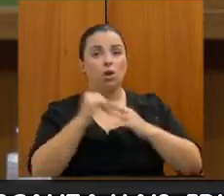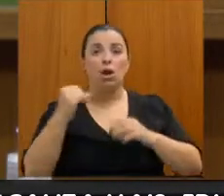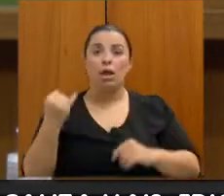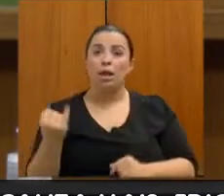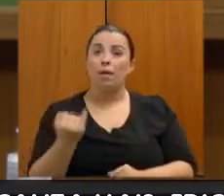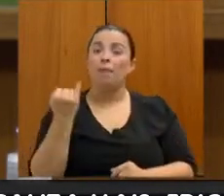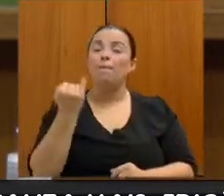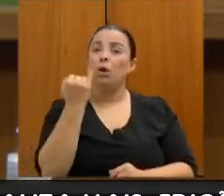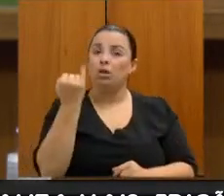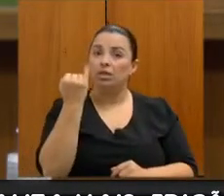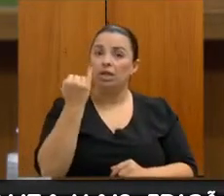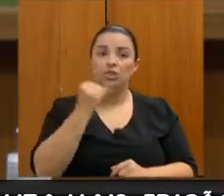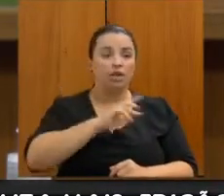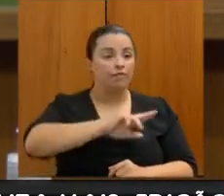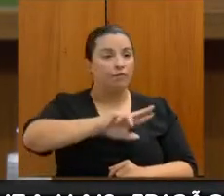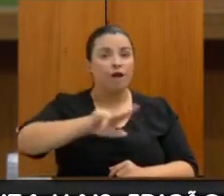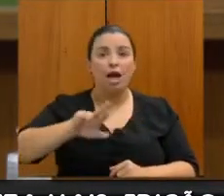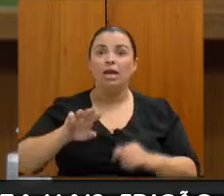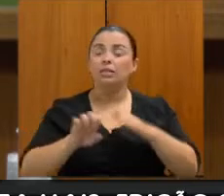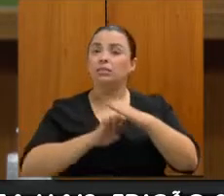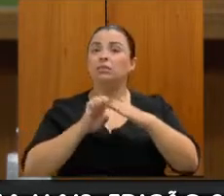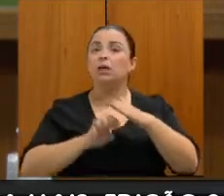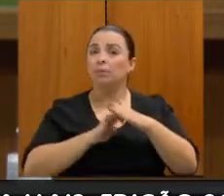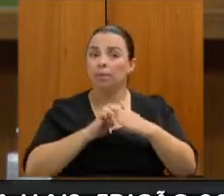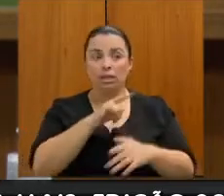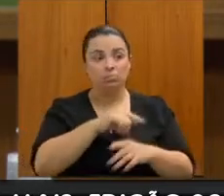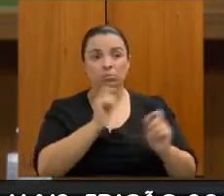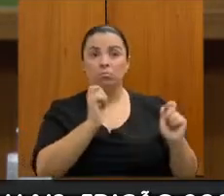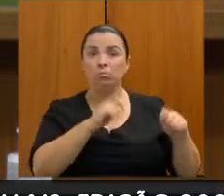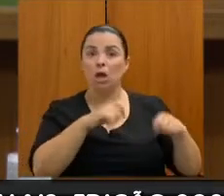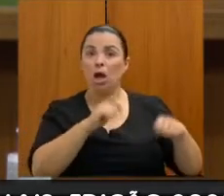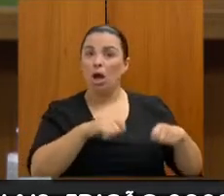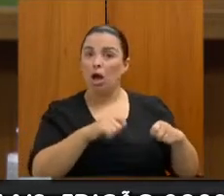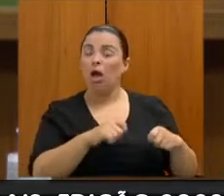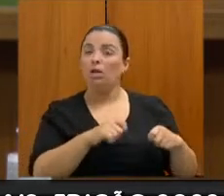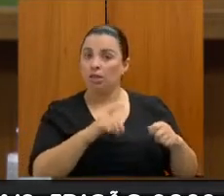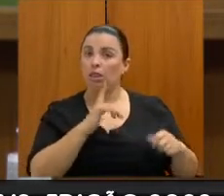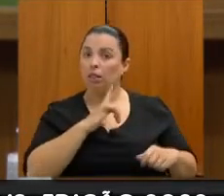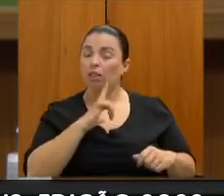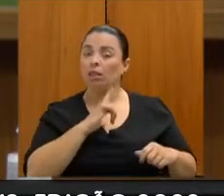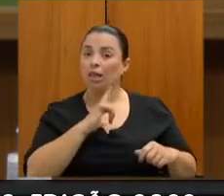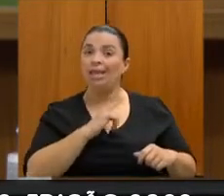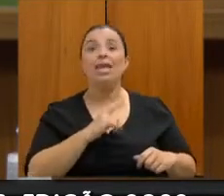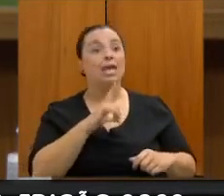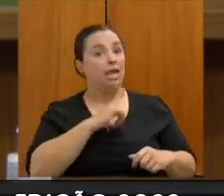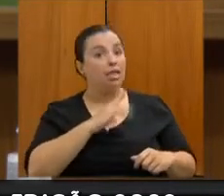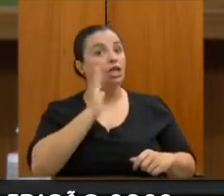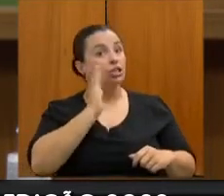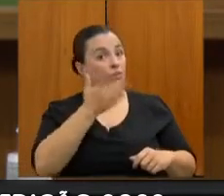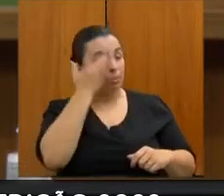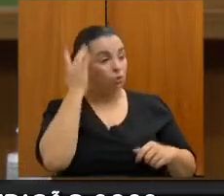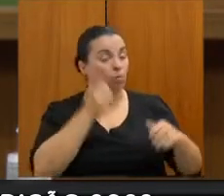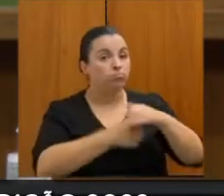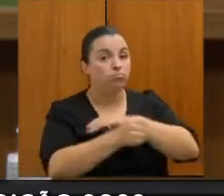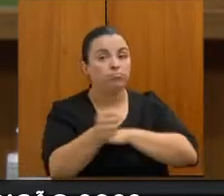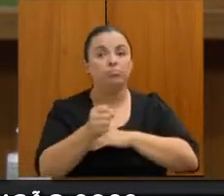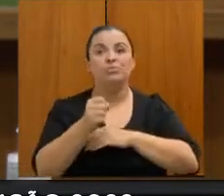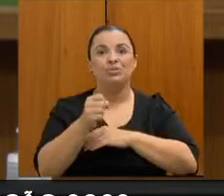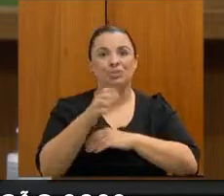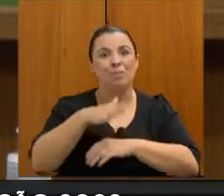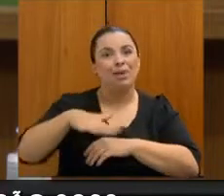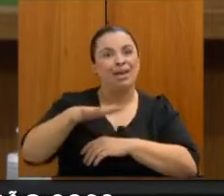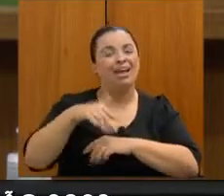em diversas empresas, e nós temos pessoas inseridas no mercado de trabalho. Hoje, a gente tem